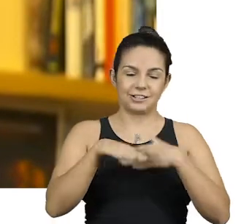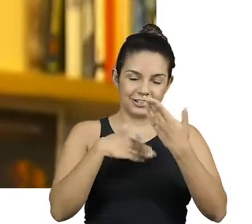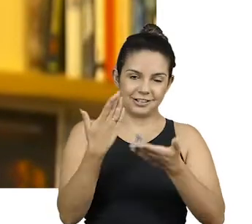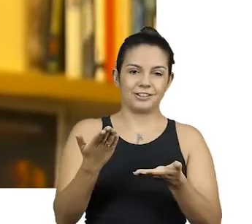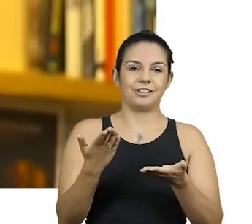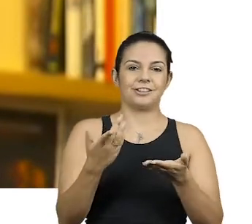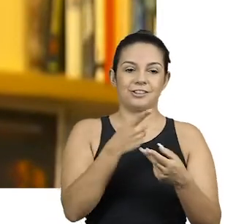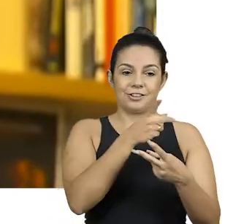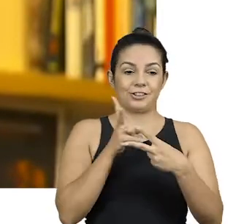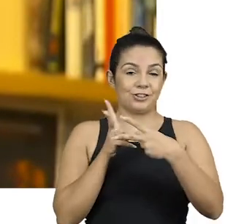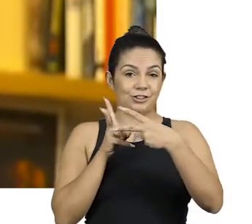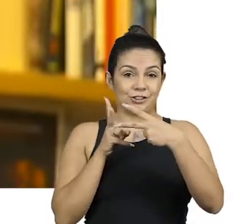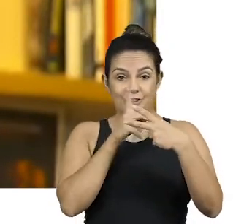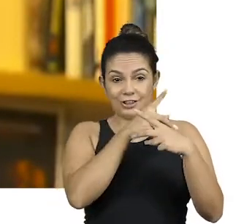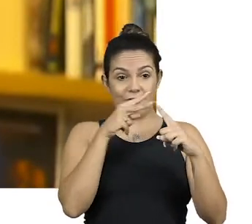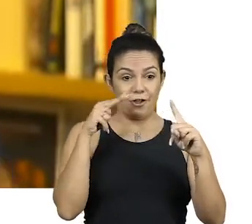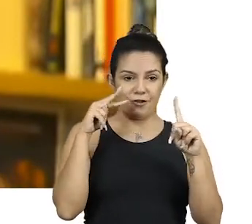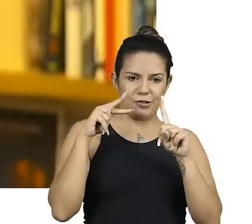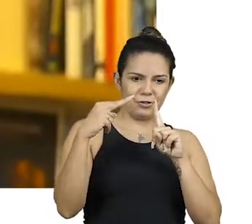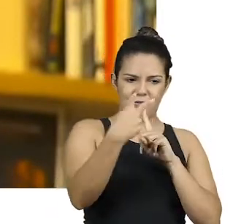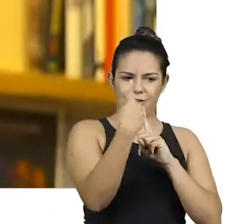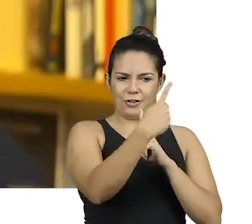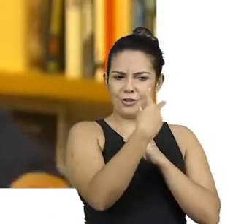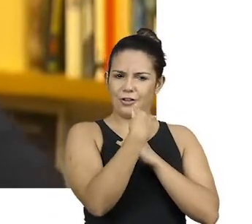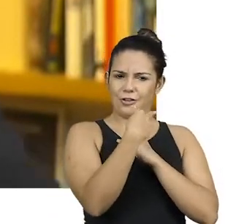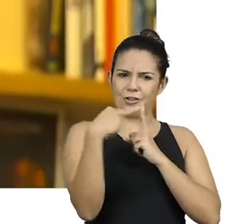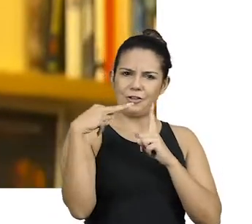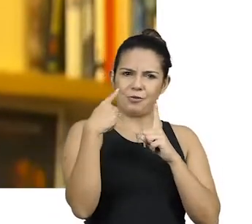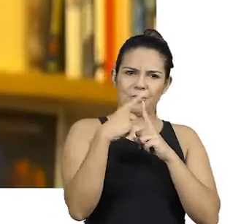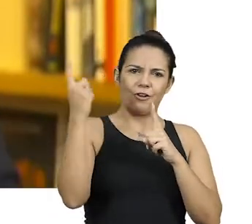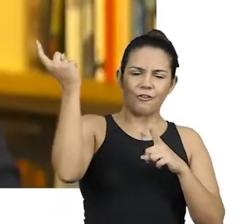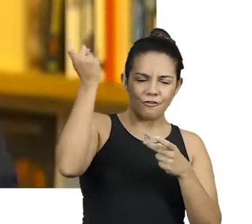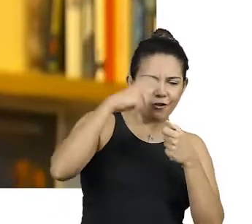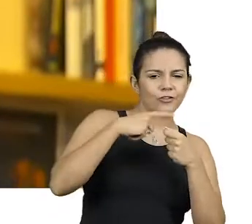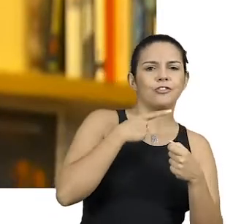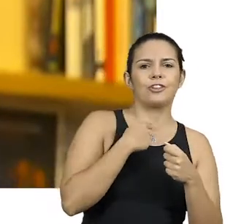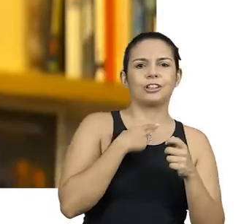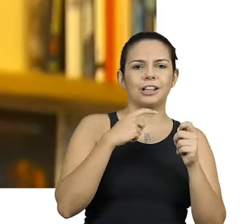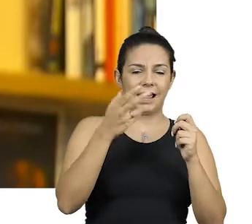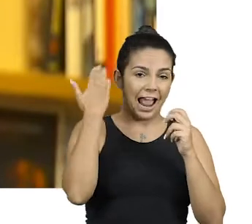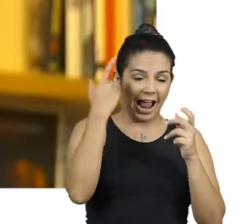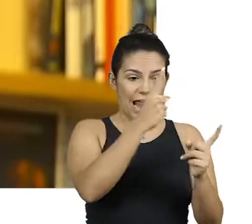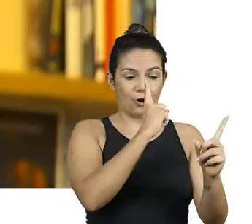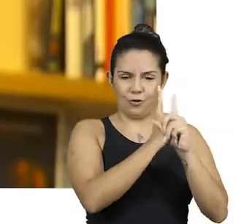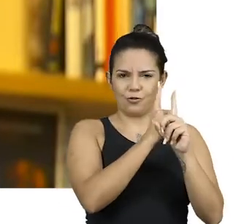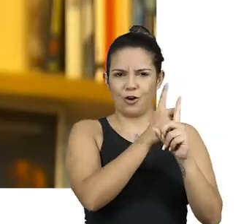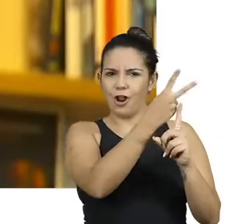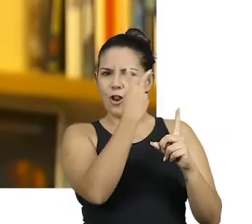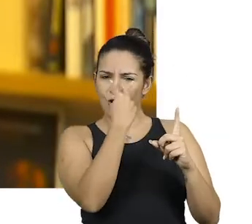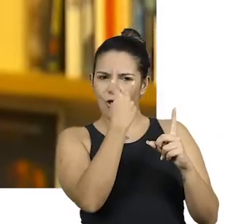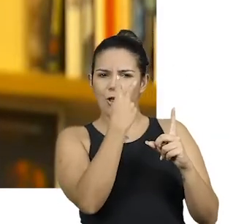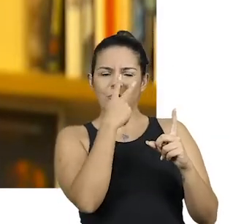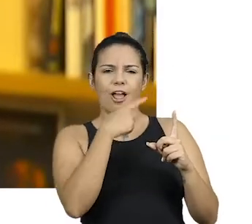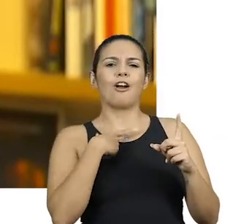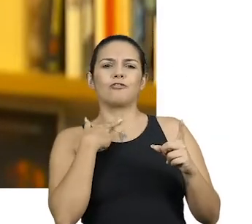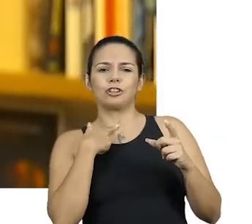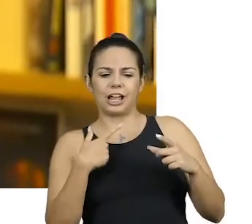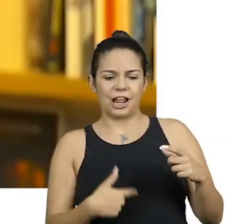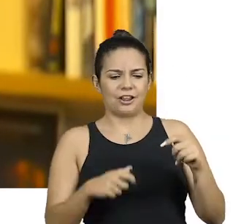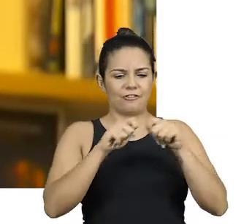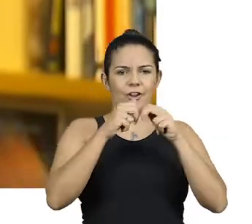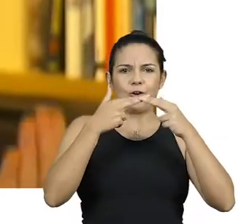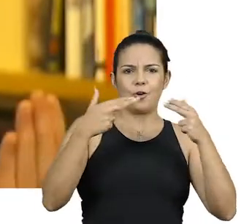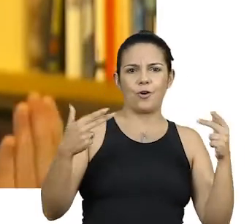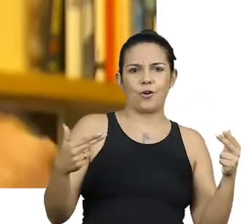essa impressão acertada que você teve, um cara que voltou a fim de fazer coisas. porque você sabe que o Brasil é